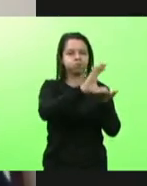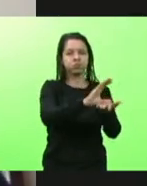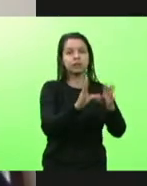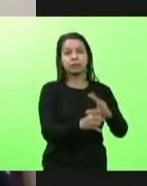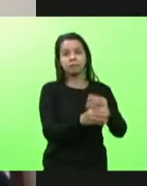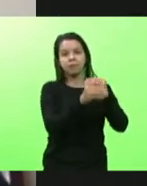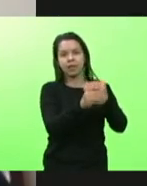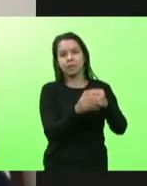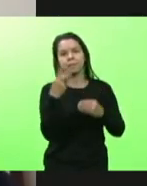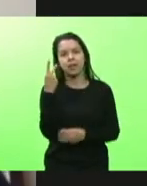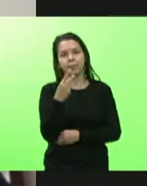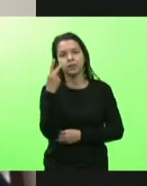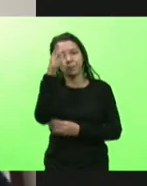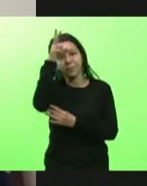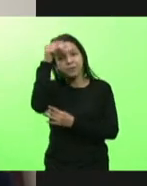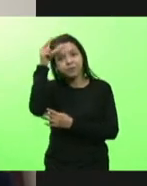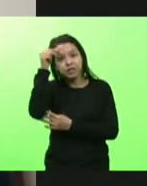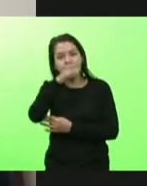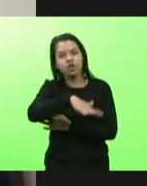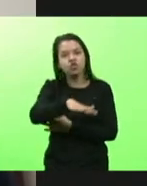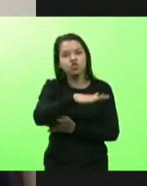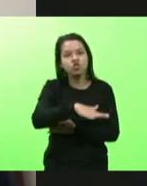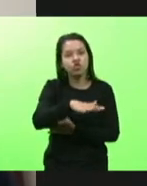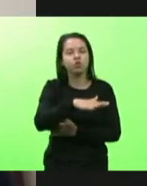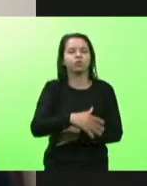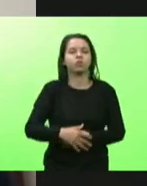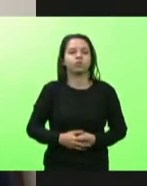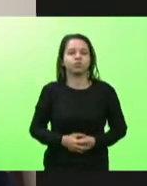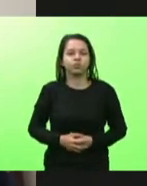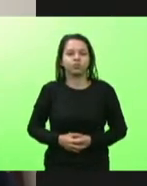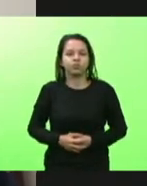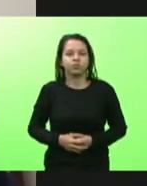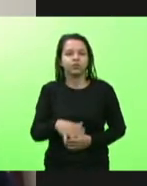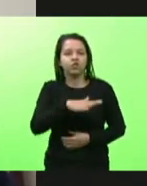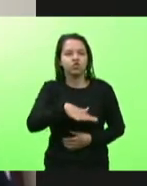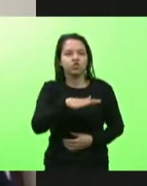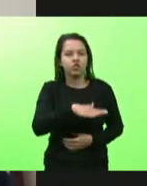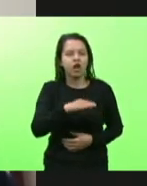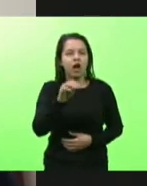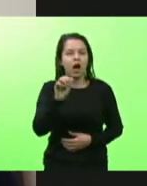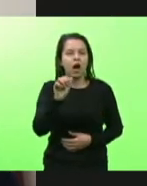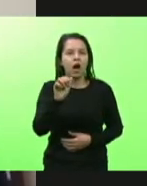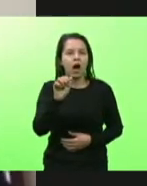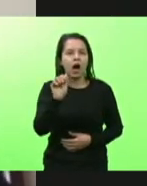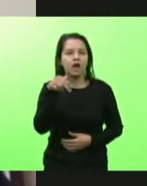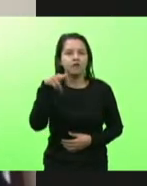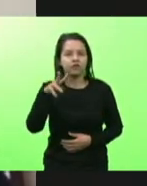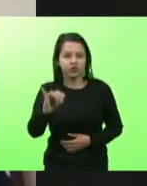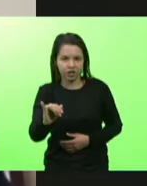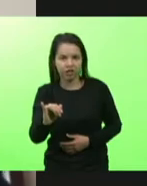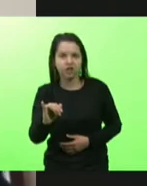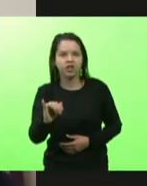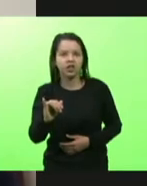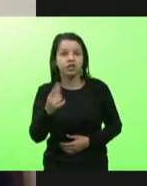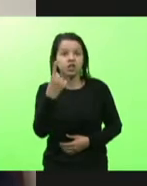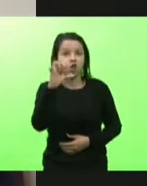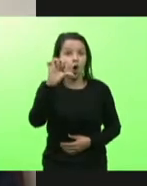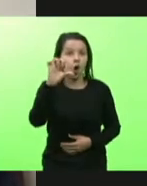parlamentares para prefeito da região da Elvi. 19 milhões, seu presidente,